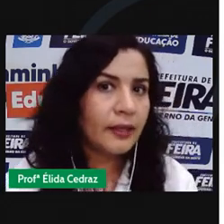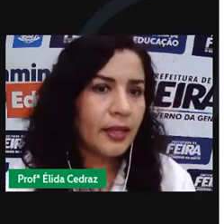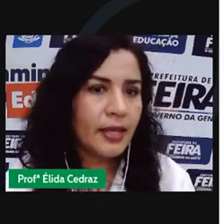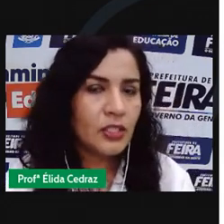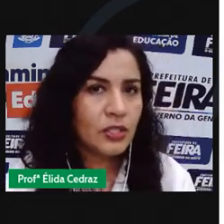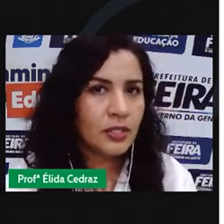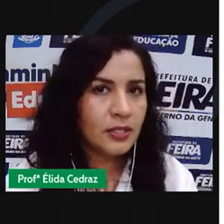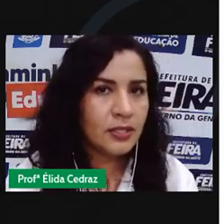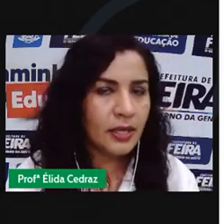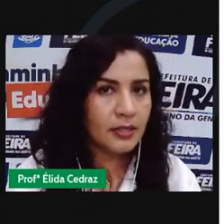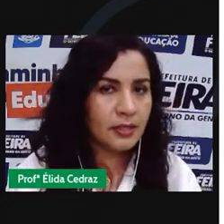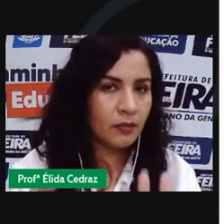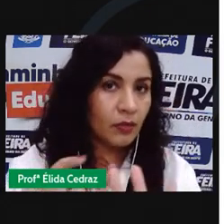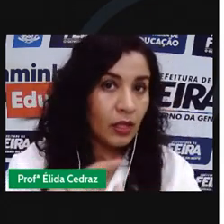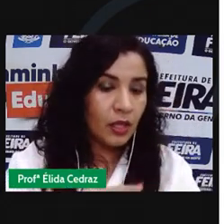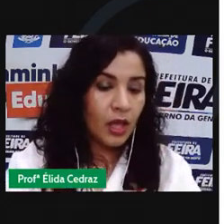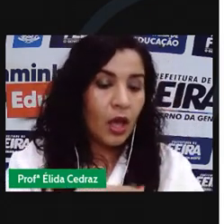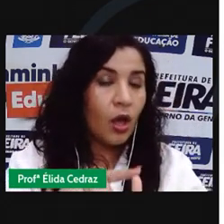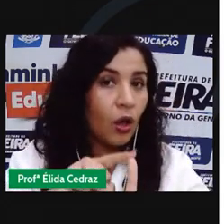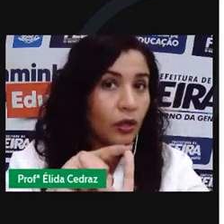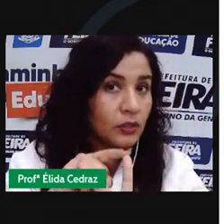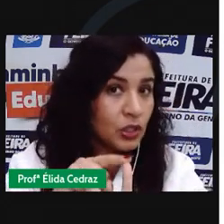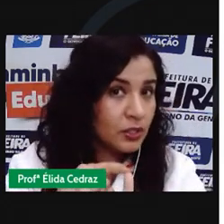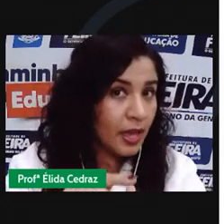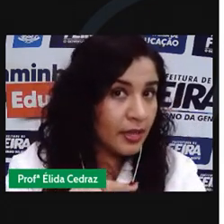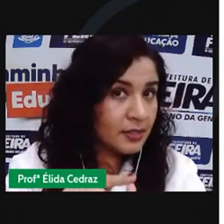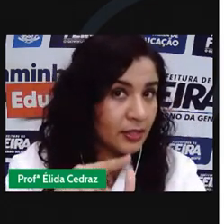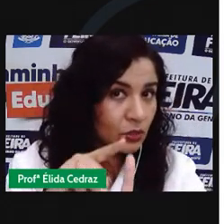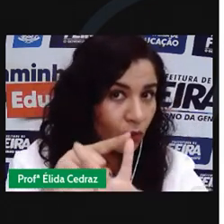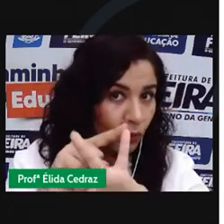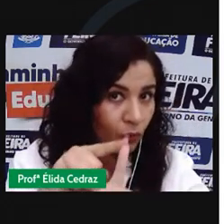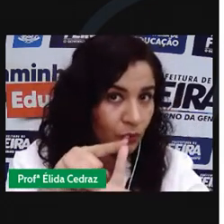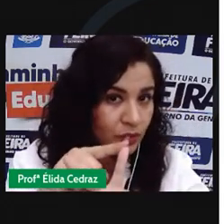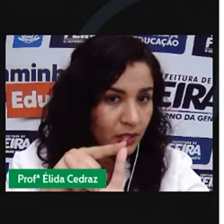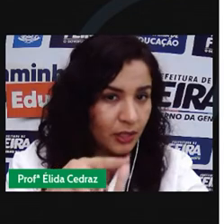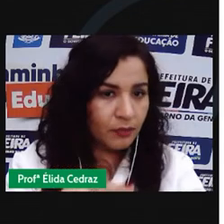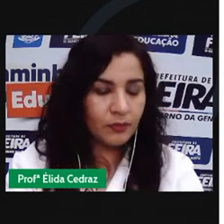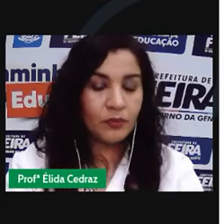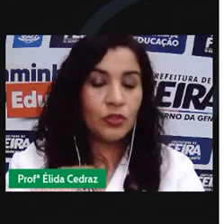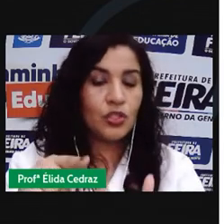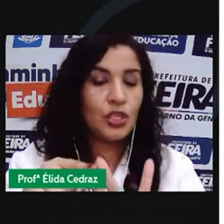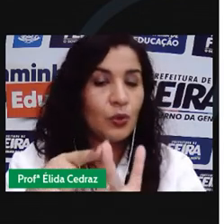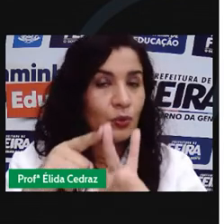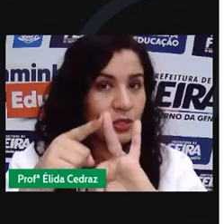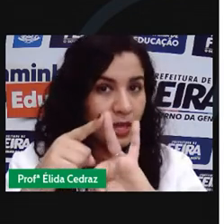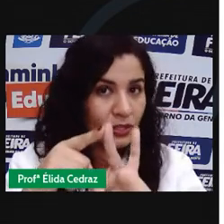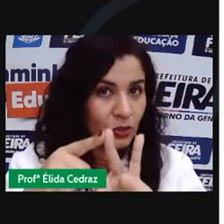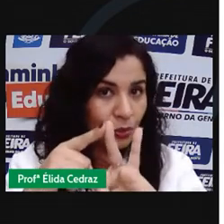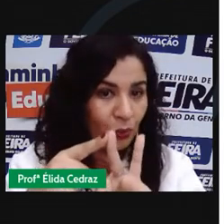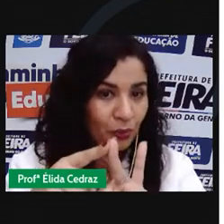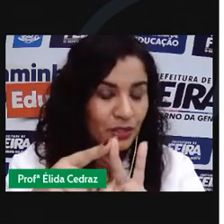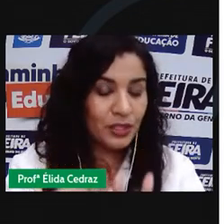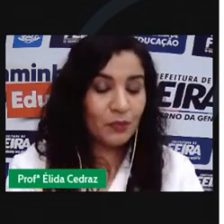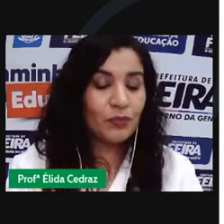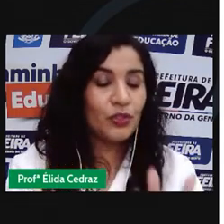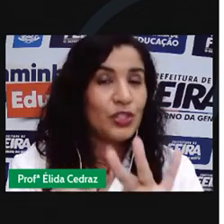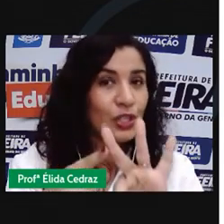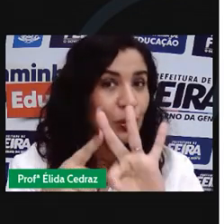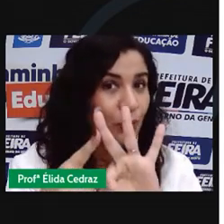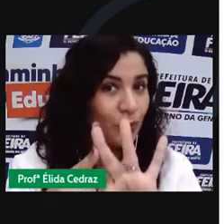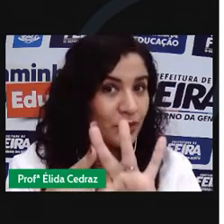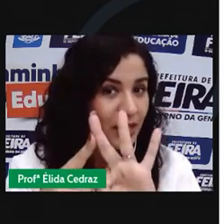até às 16. De 10 às 11, de 11 às 12,